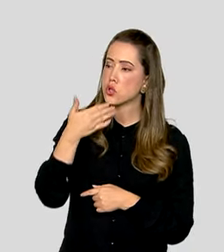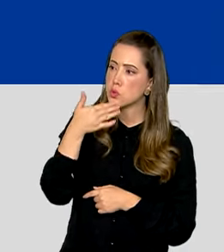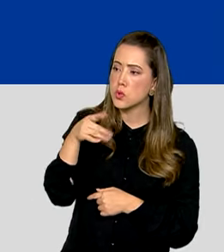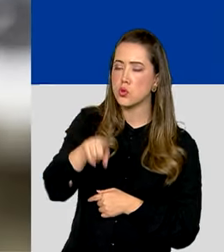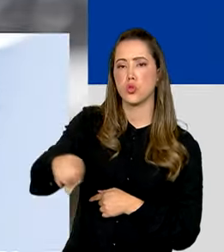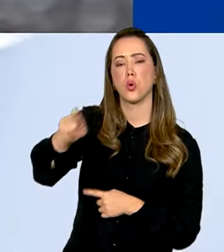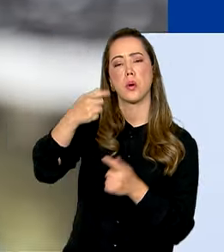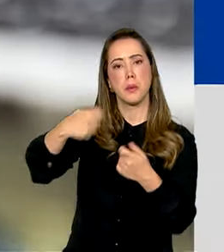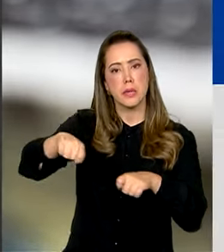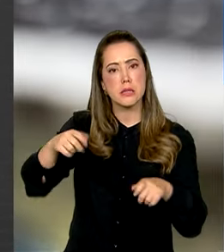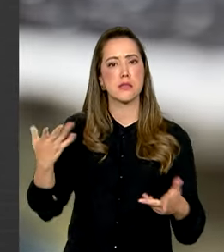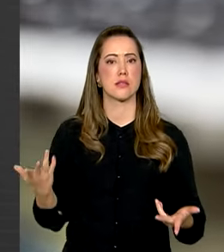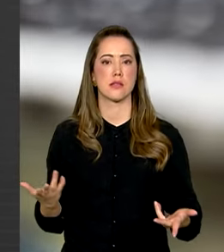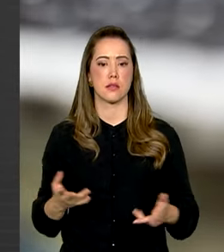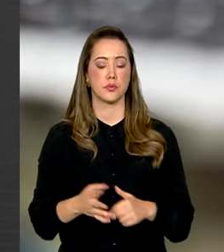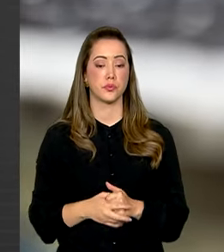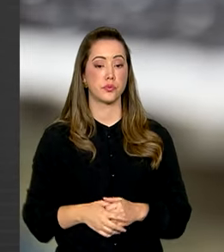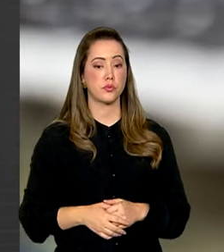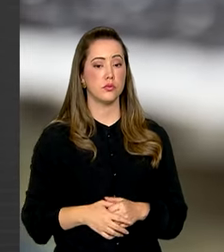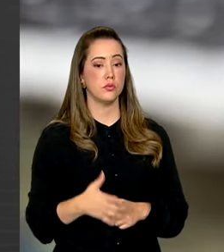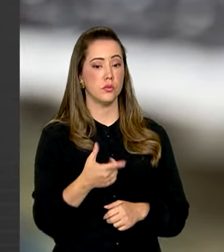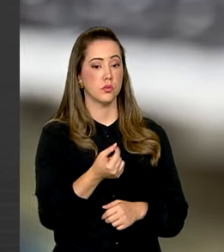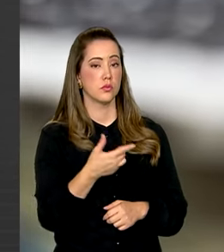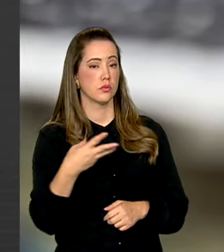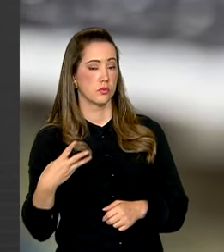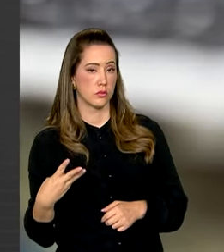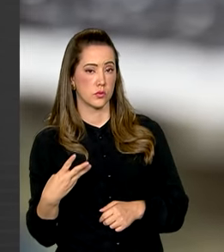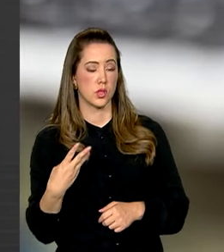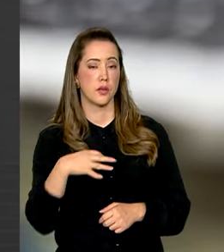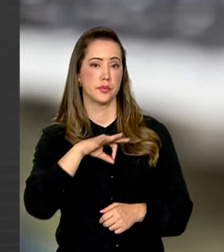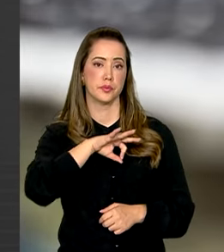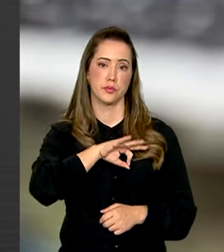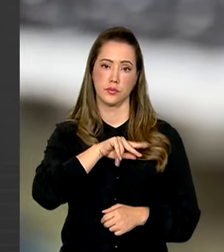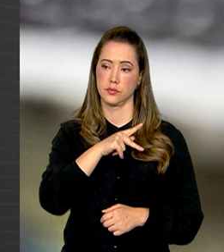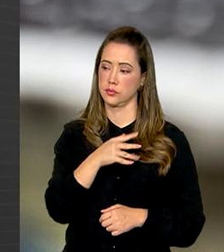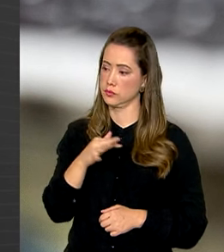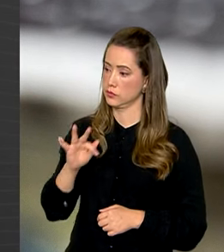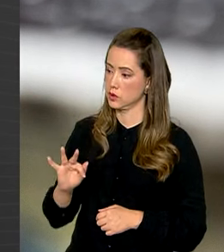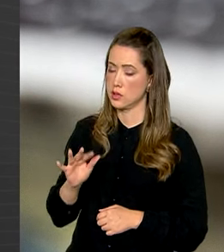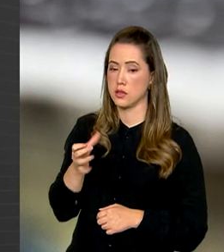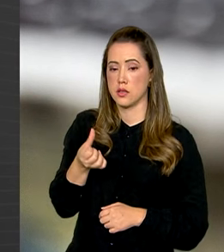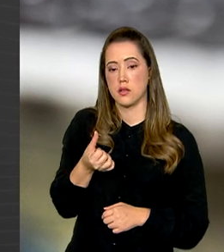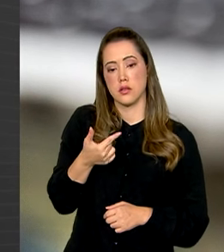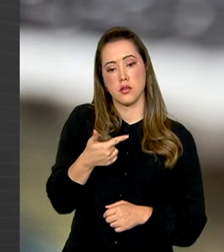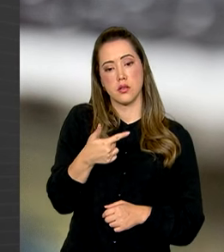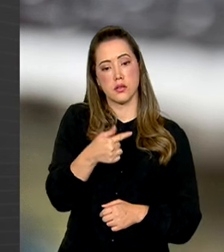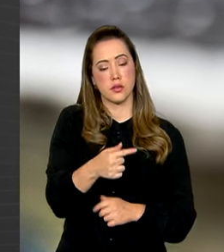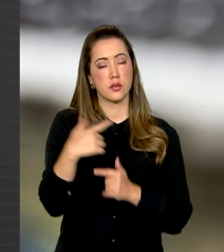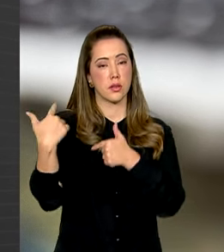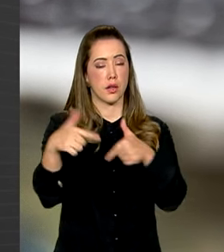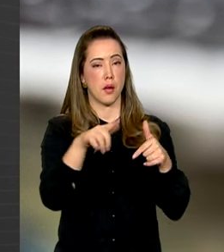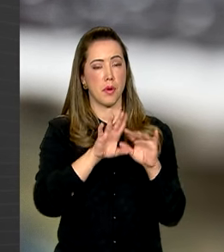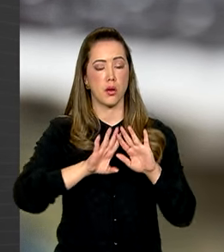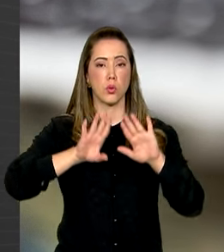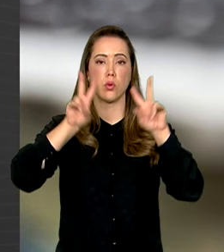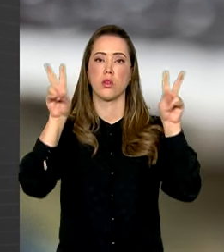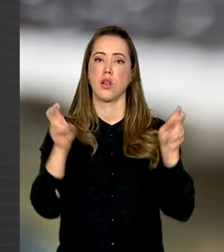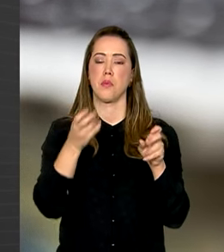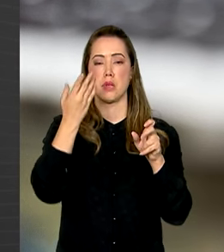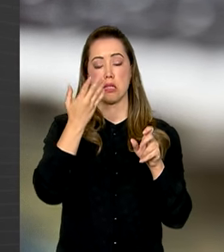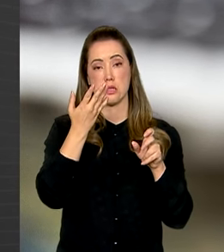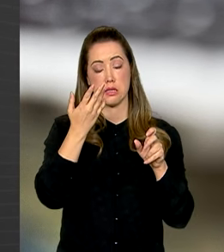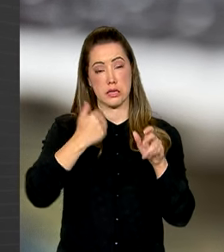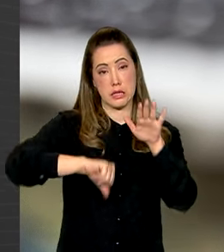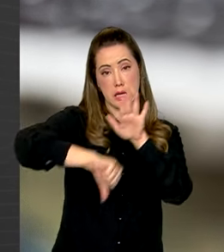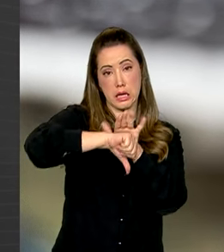Somente em 2023, a Polícia Federal realizou 627 operações relacionadas a crimes